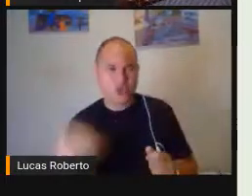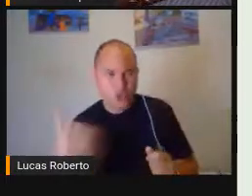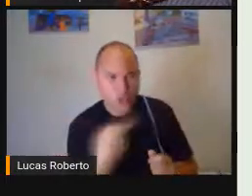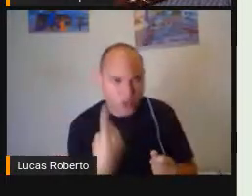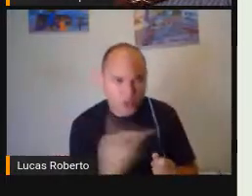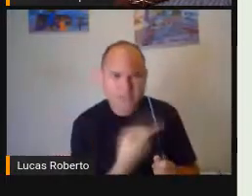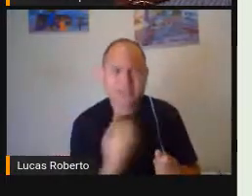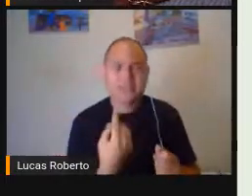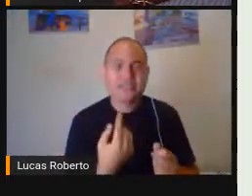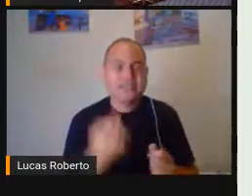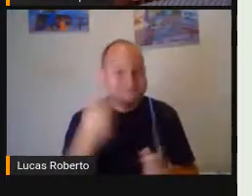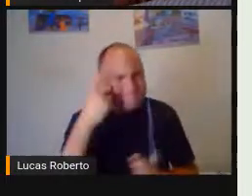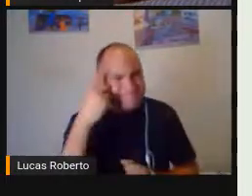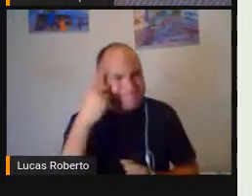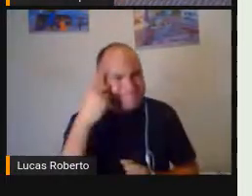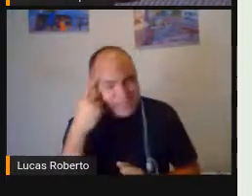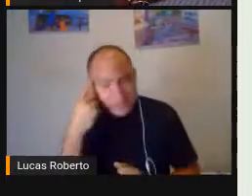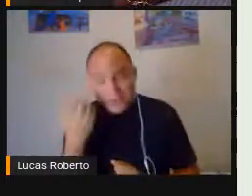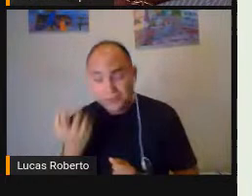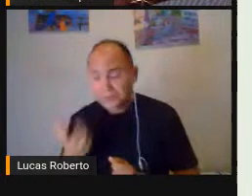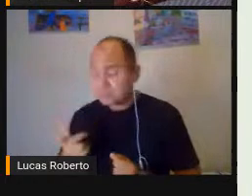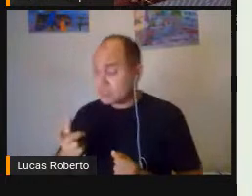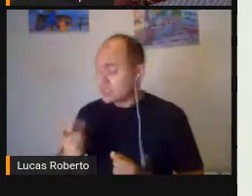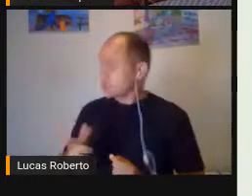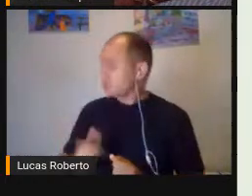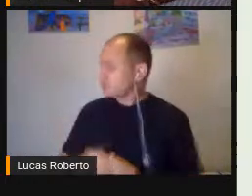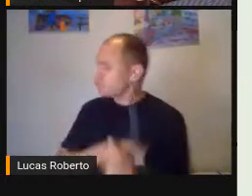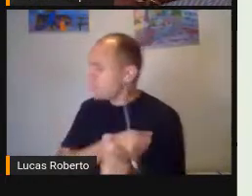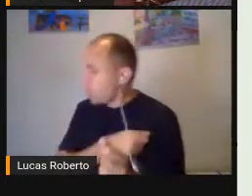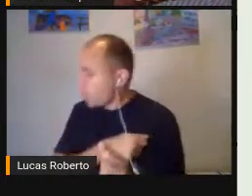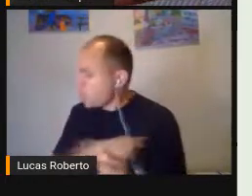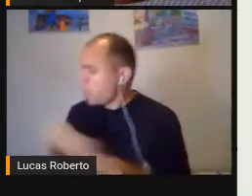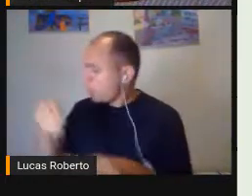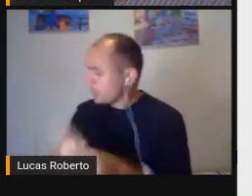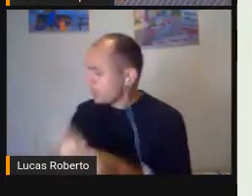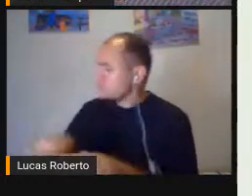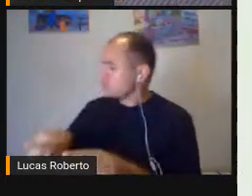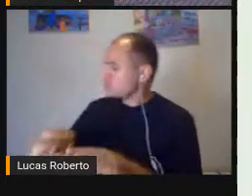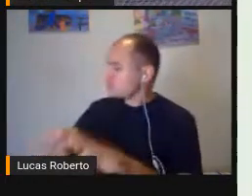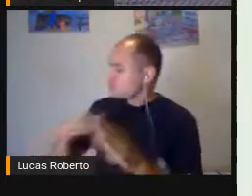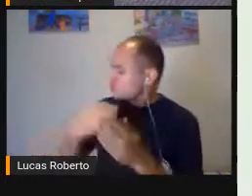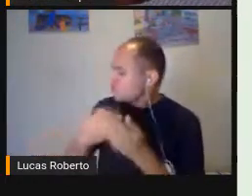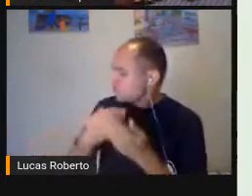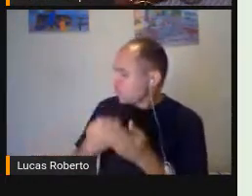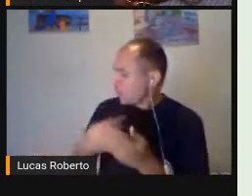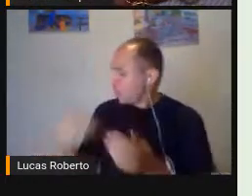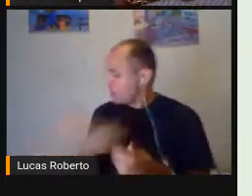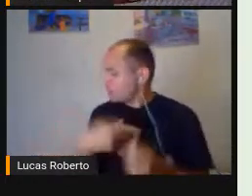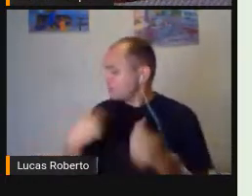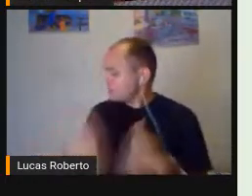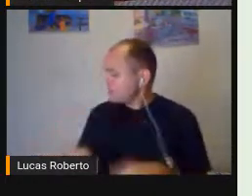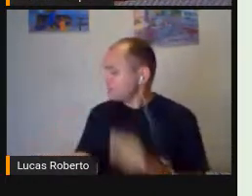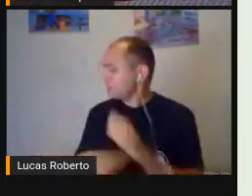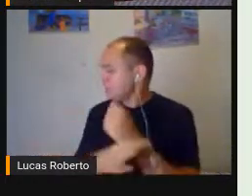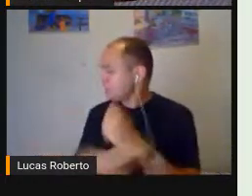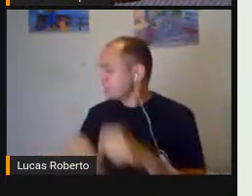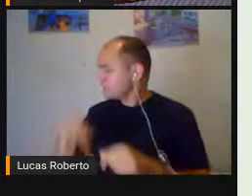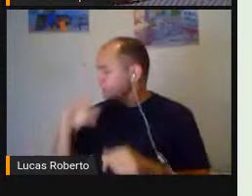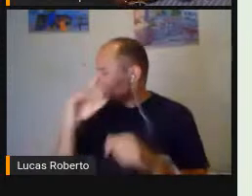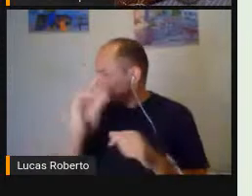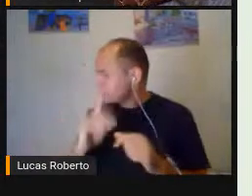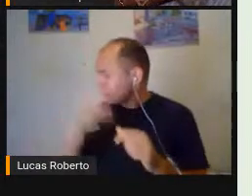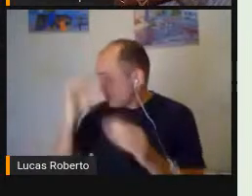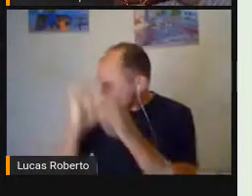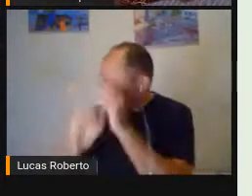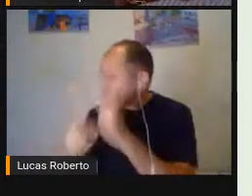nos nossos Estudantes Na escola Em possibilitar Essa garantia Para eles Como que eu posso Me comunicar Como que a gente Pode